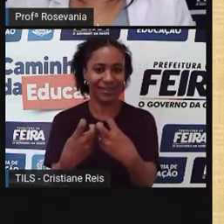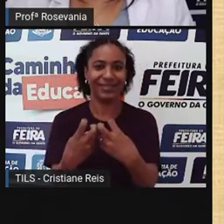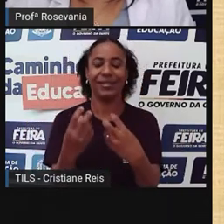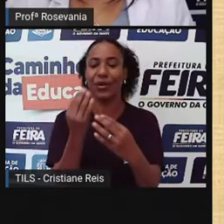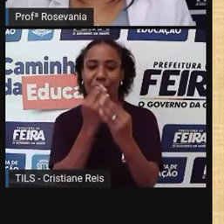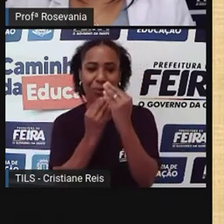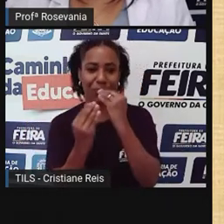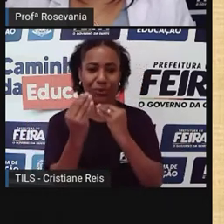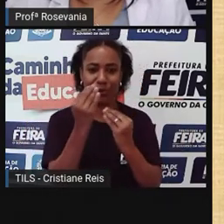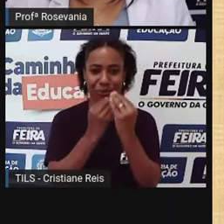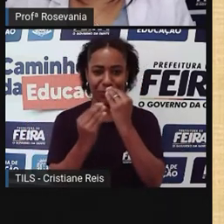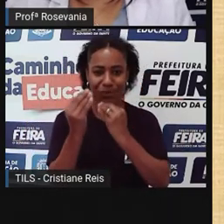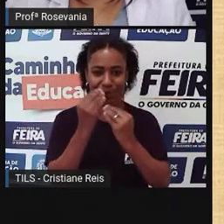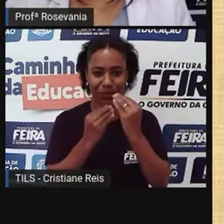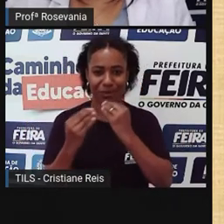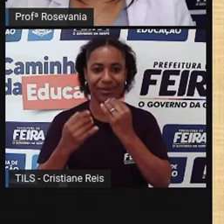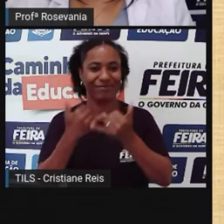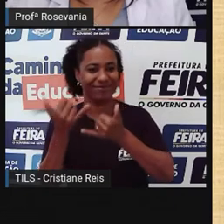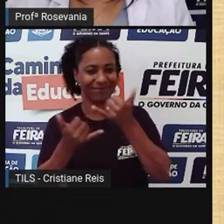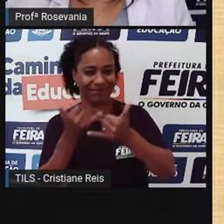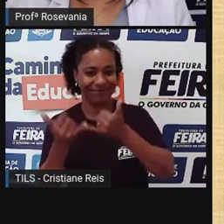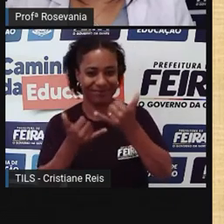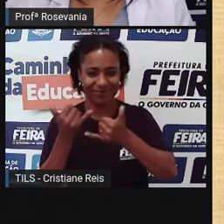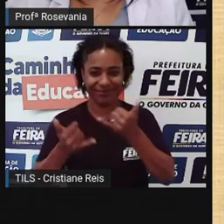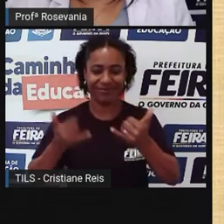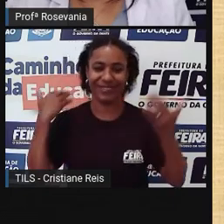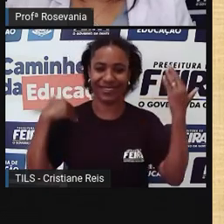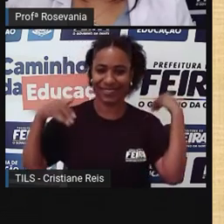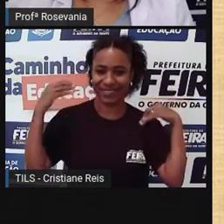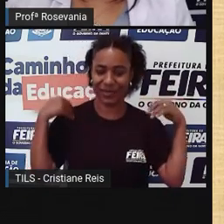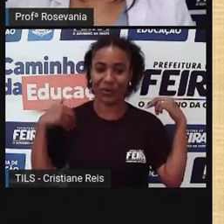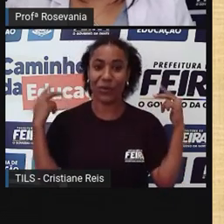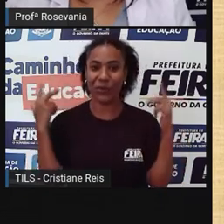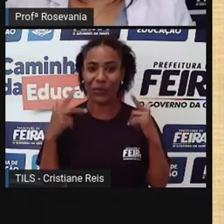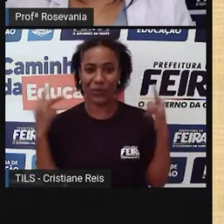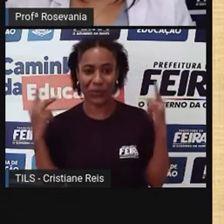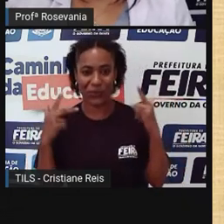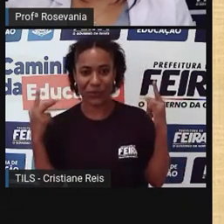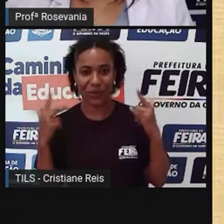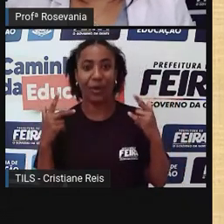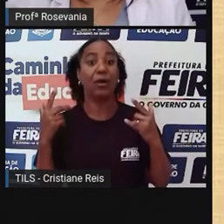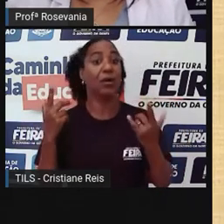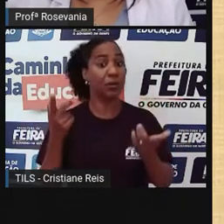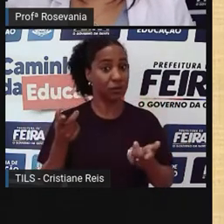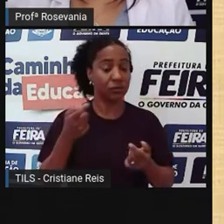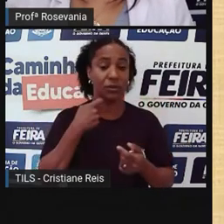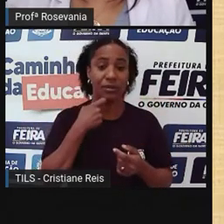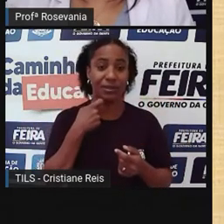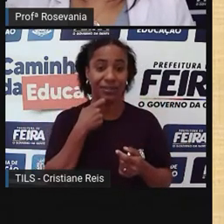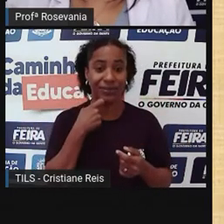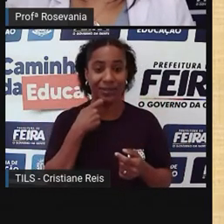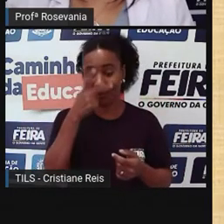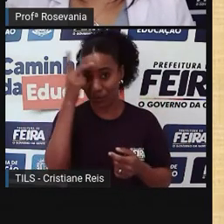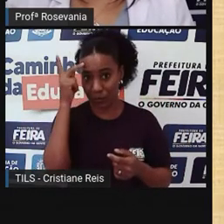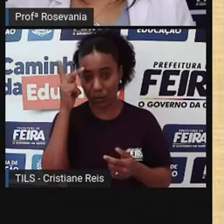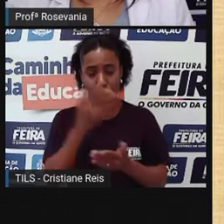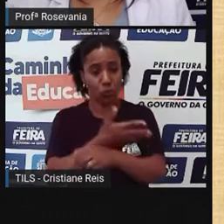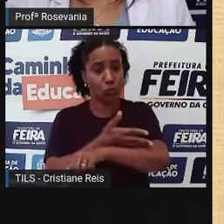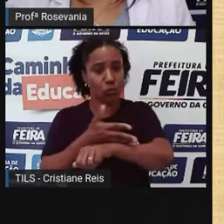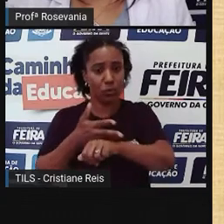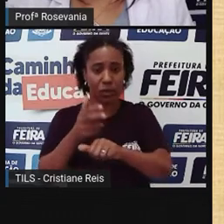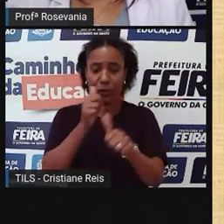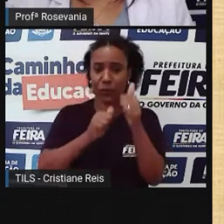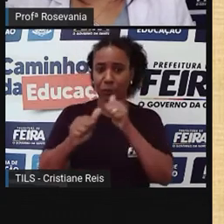né, um espaço voltado também para o lazer, né, para o happy hour, principalmente da sexta-feira, do Sextou, aqui onde você